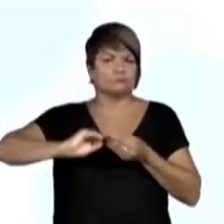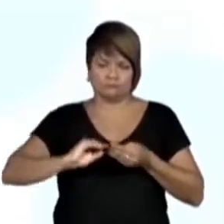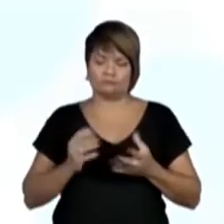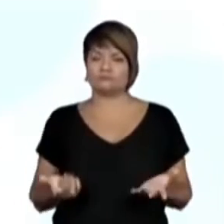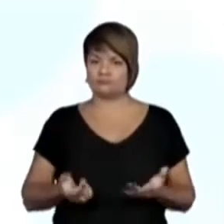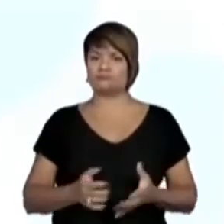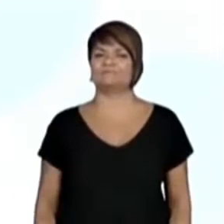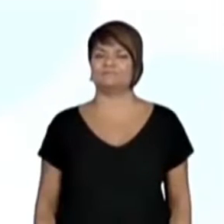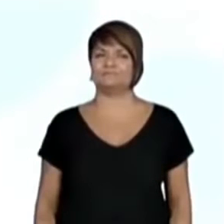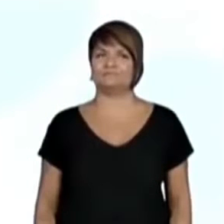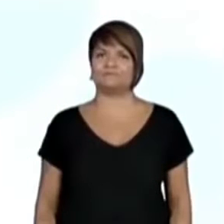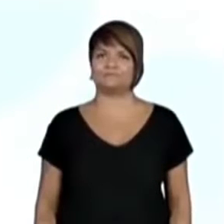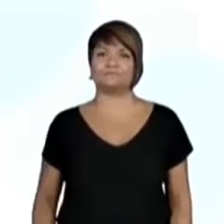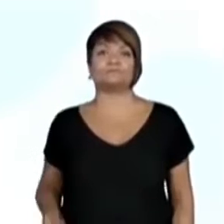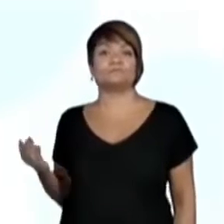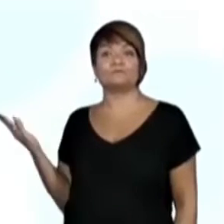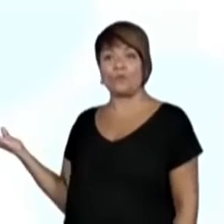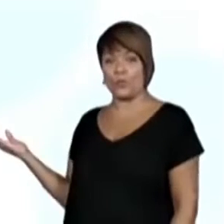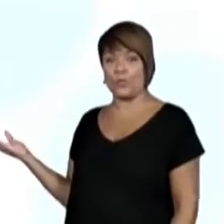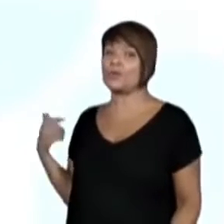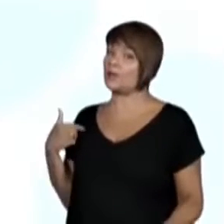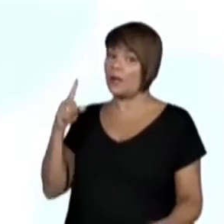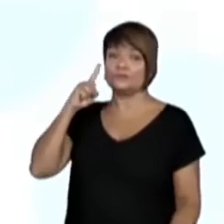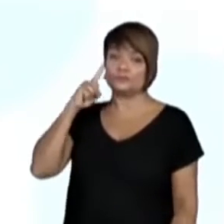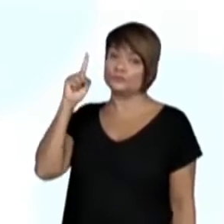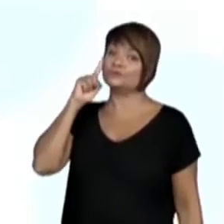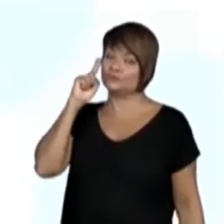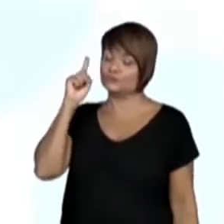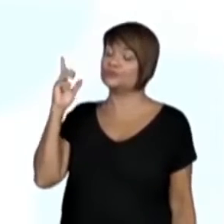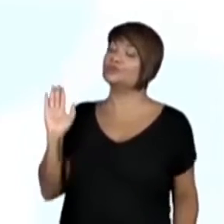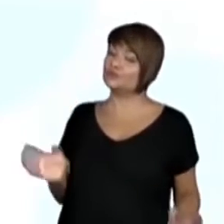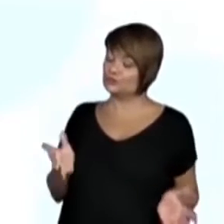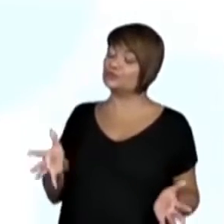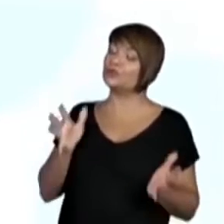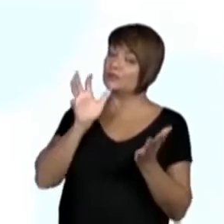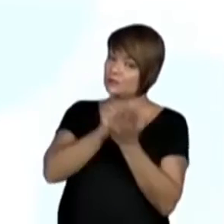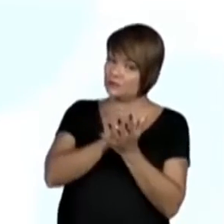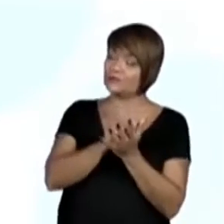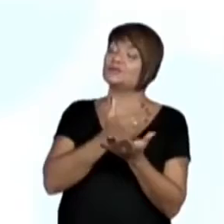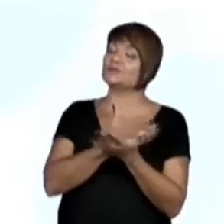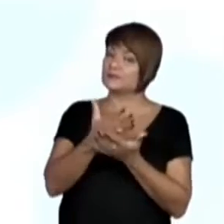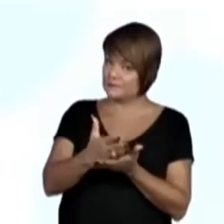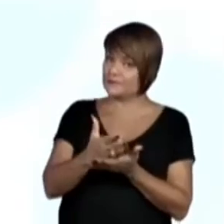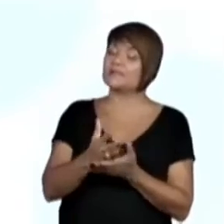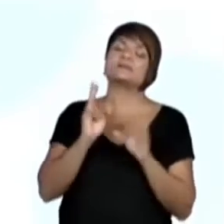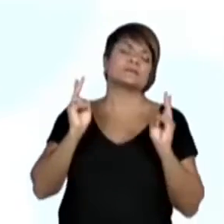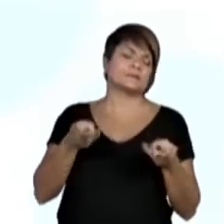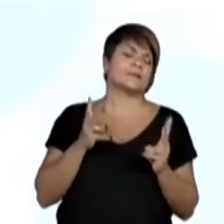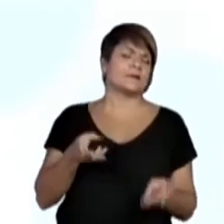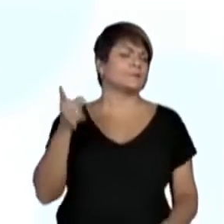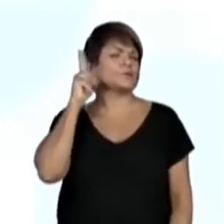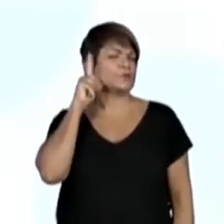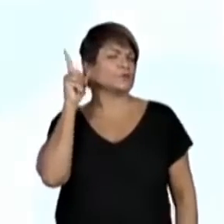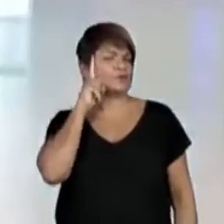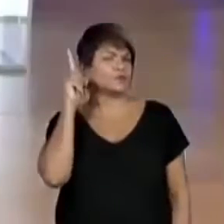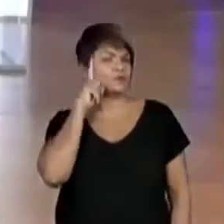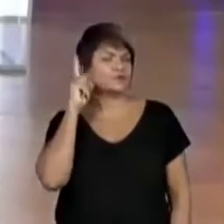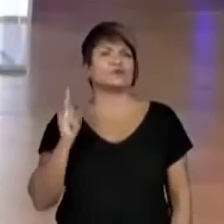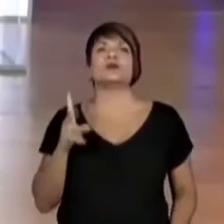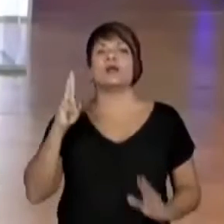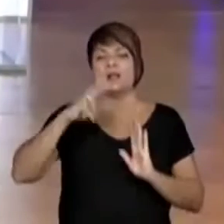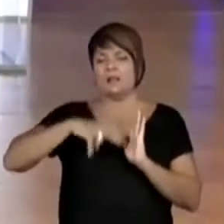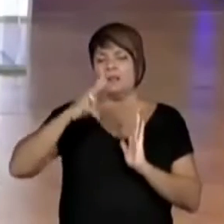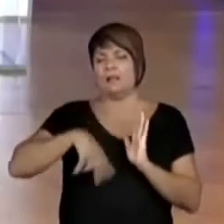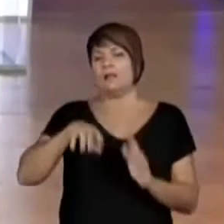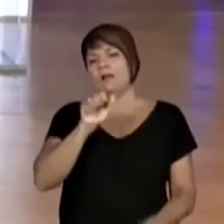textual. Olha só, e vamos agora para os nossos registros iniciais. Mas todo dia nós fazemos a